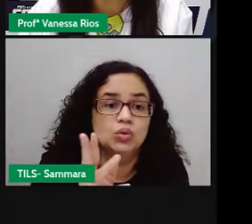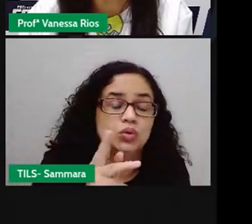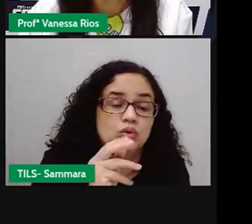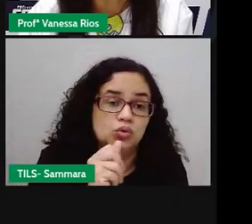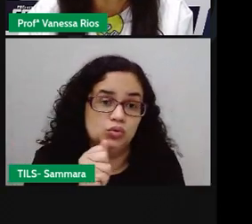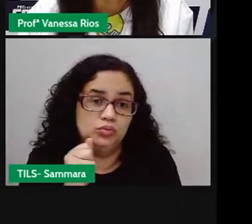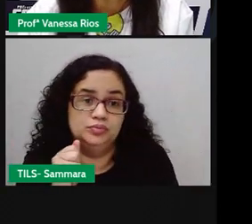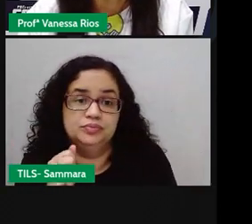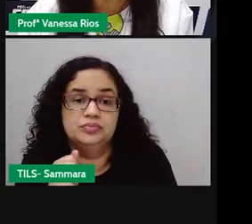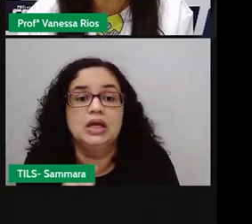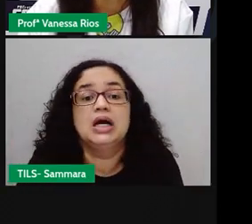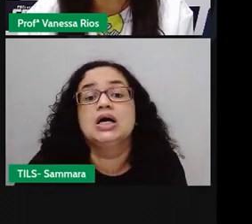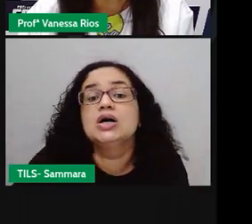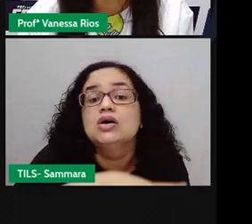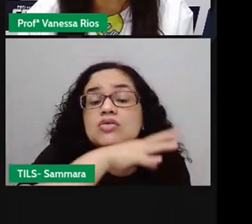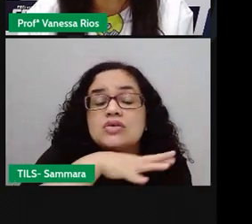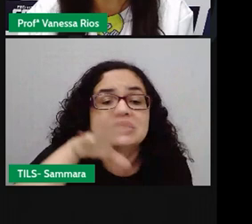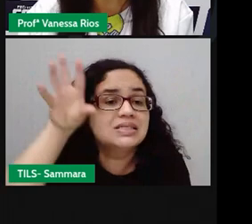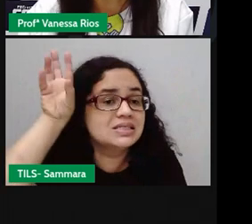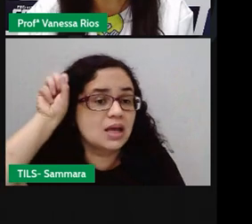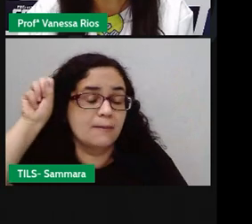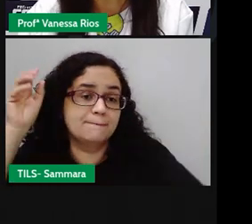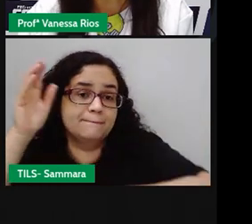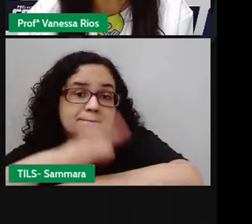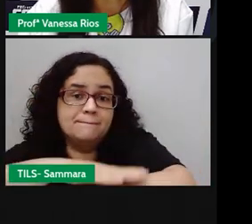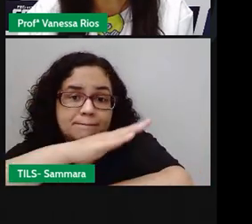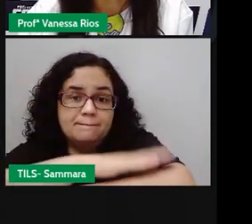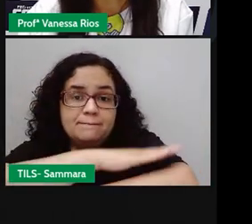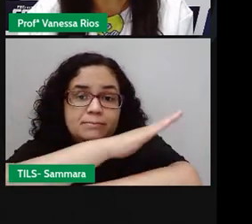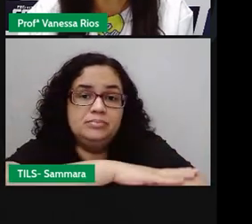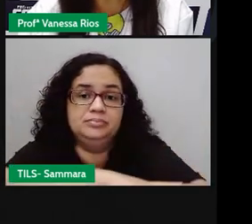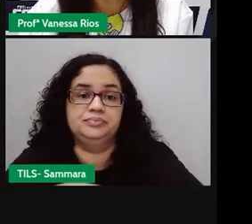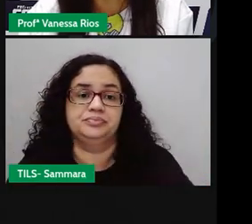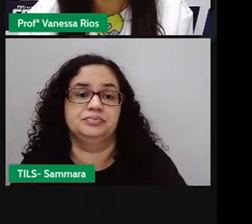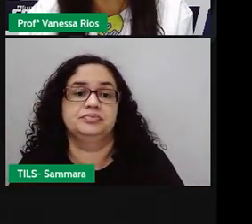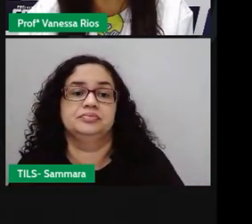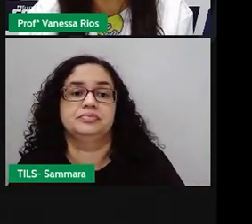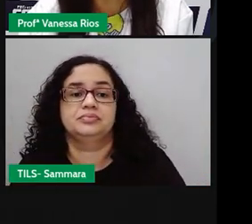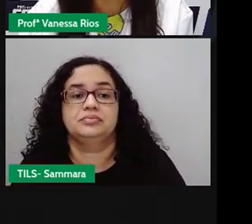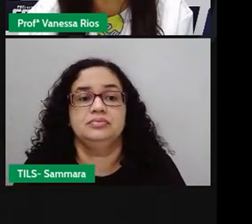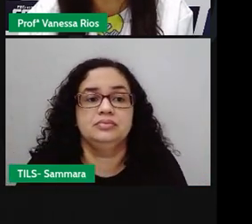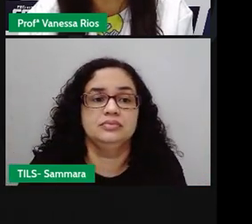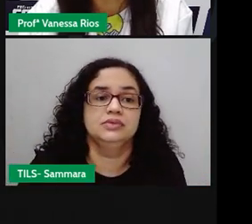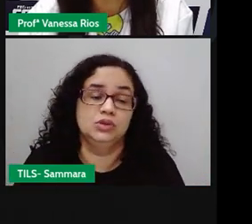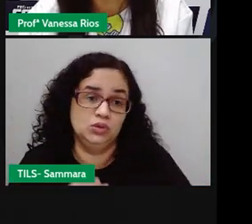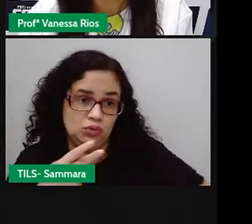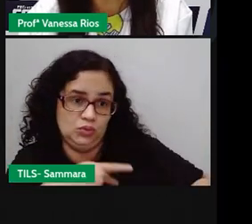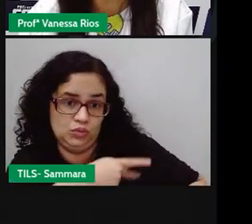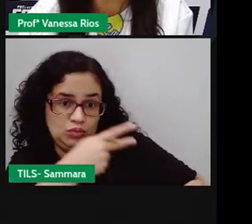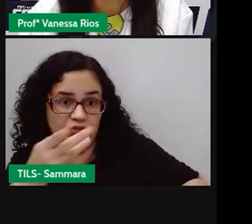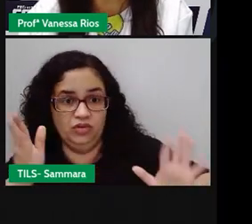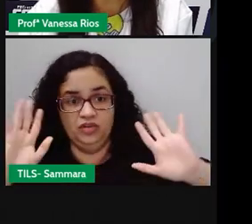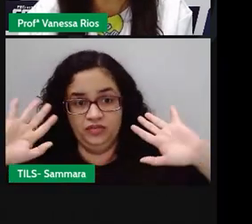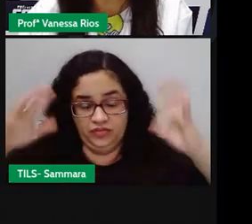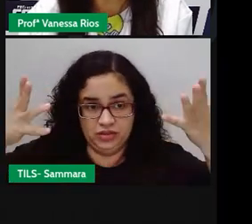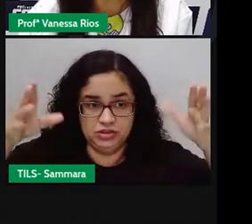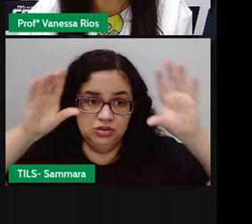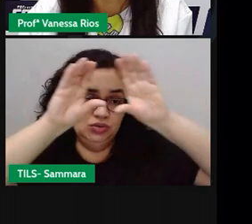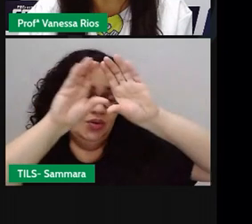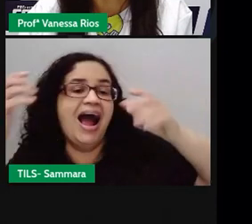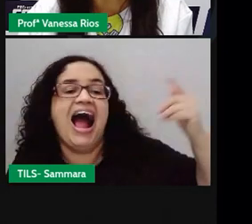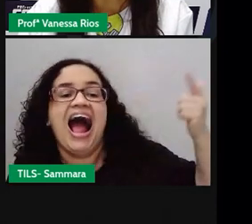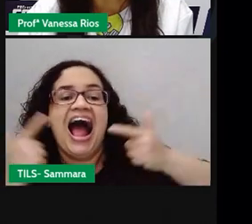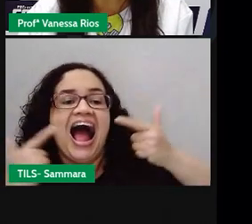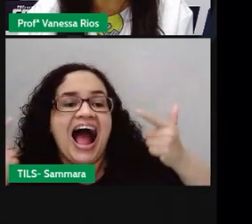convidar. Os animais que ouviam sapo contar vantagem, que também havia sido convidado para a festa no céu, riam